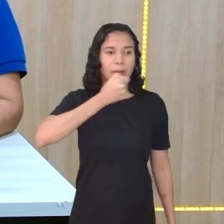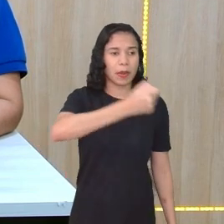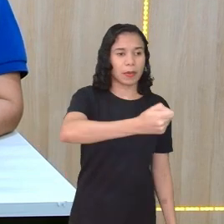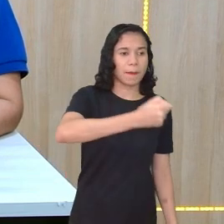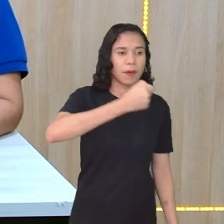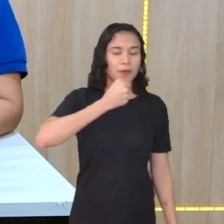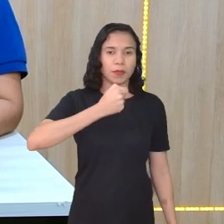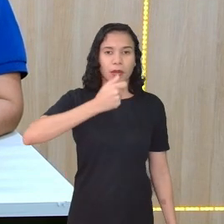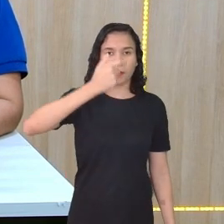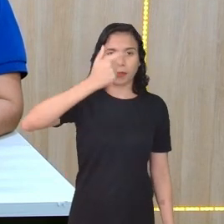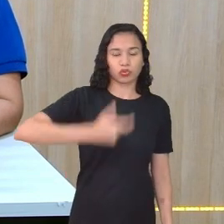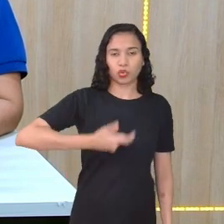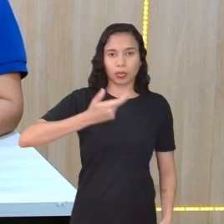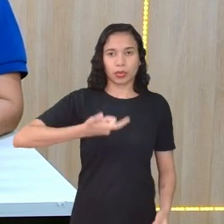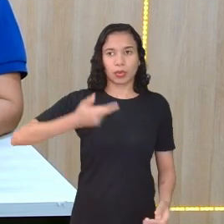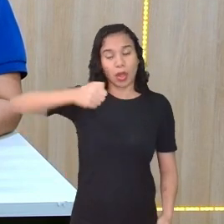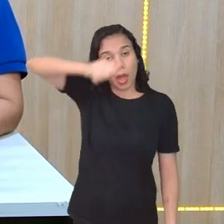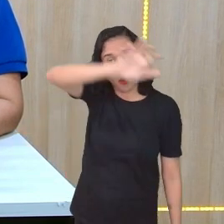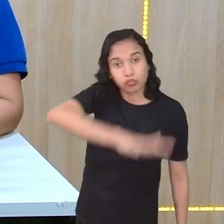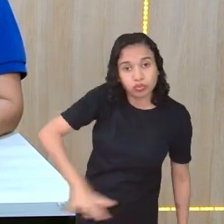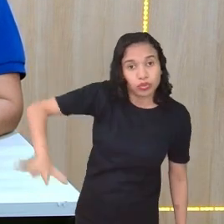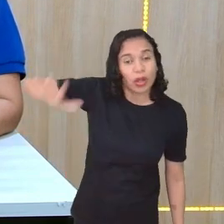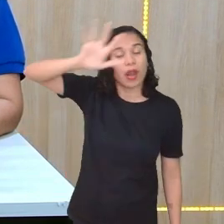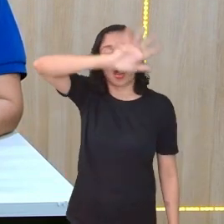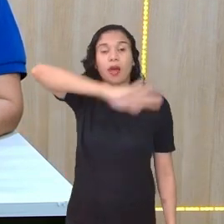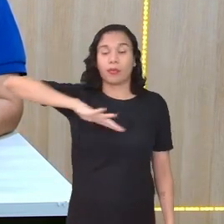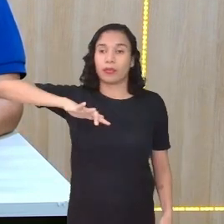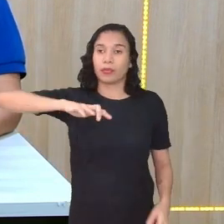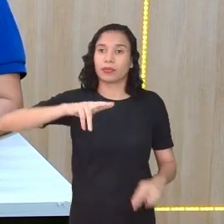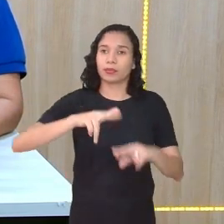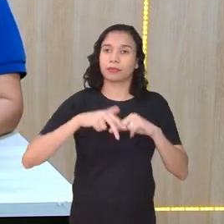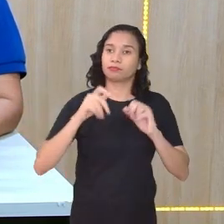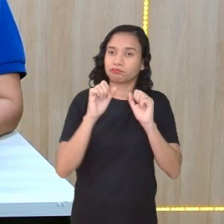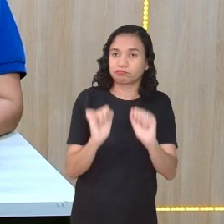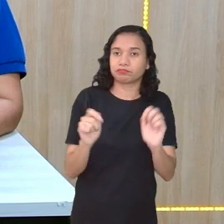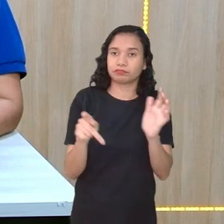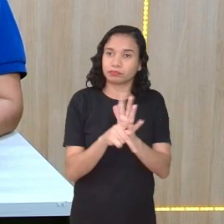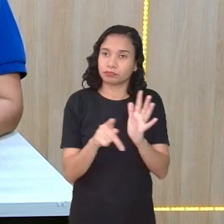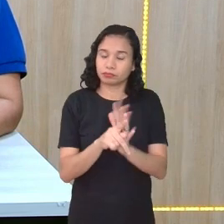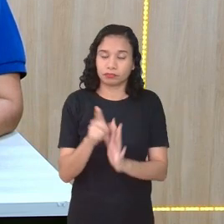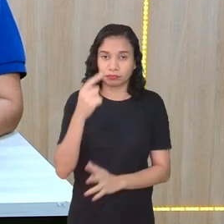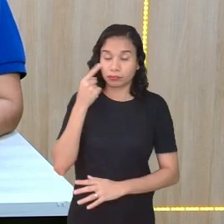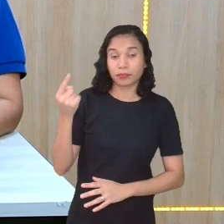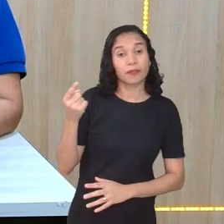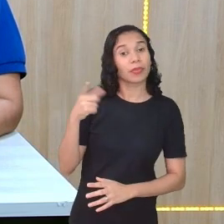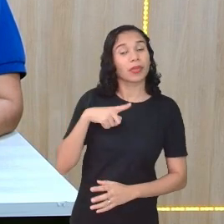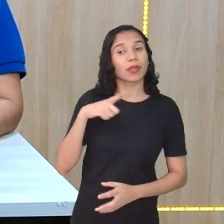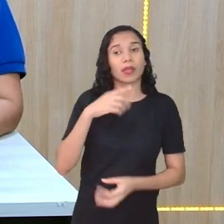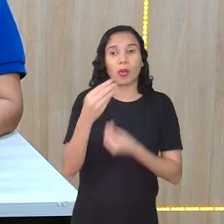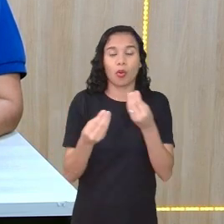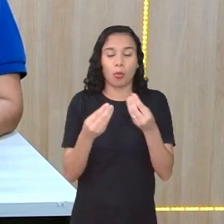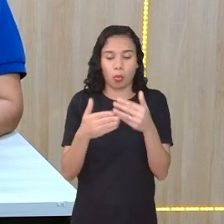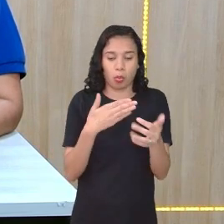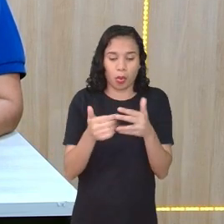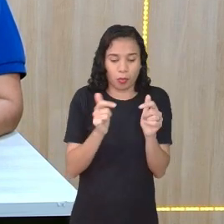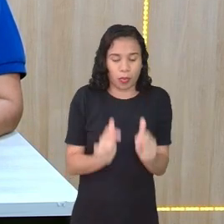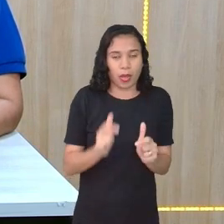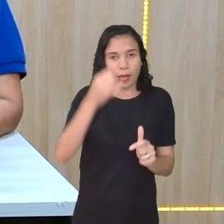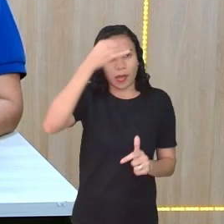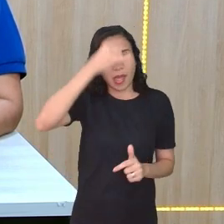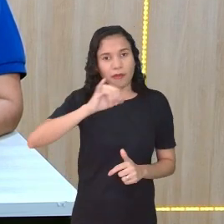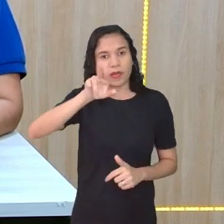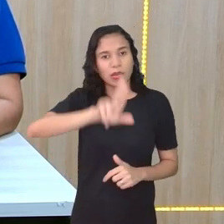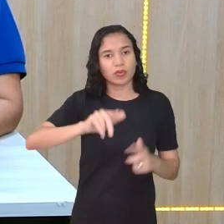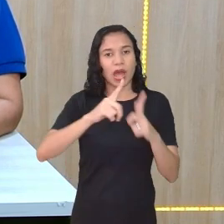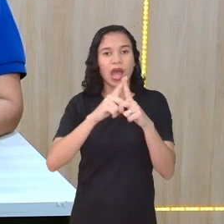ele é um ser universalizante, né? E universalizador. Ele pode estar aqui e ele pode ir para qualquer lugar. Então, evita-se o